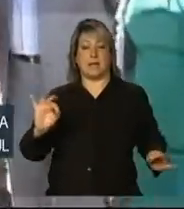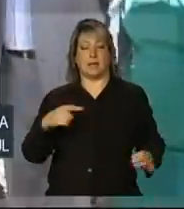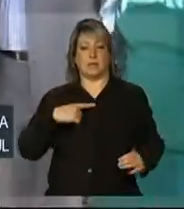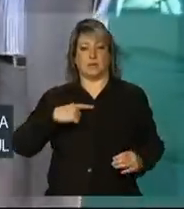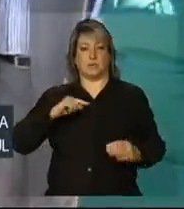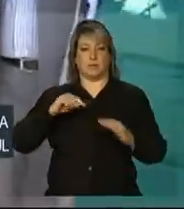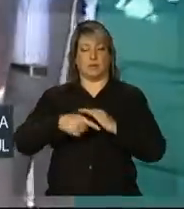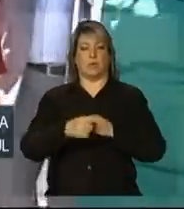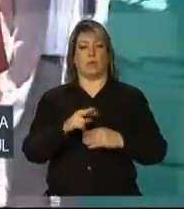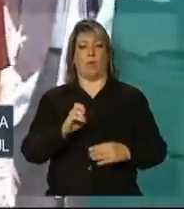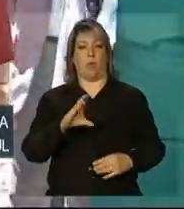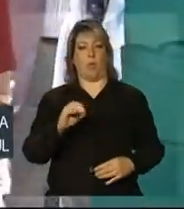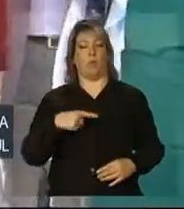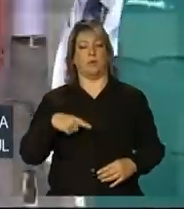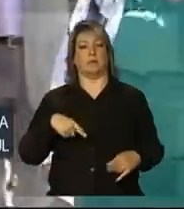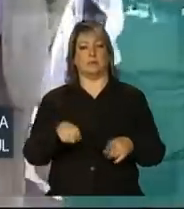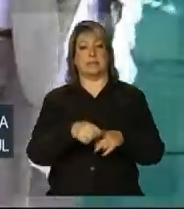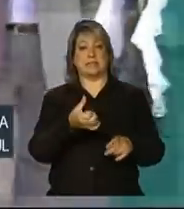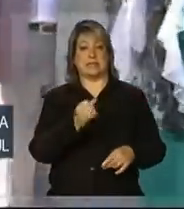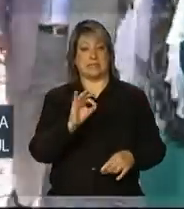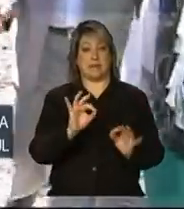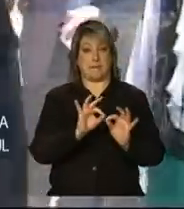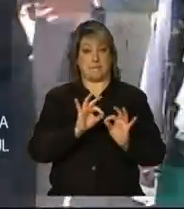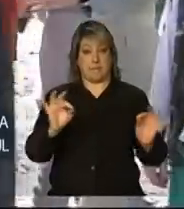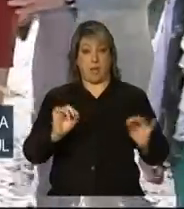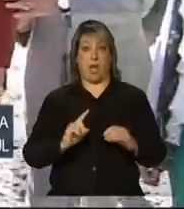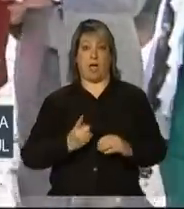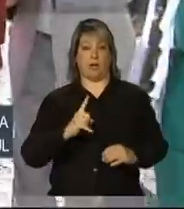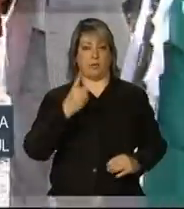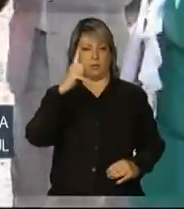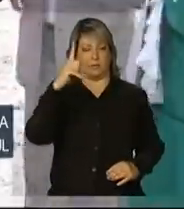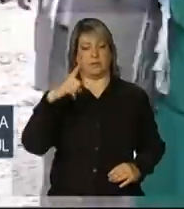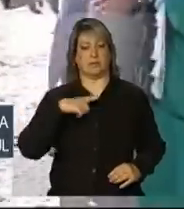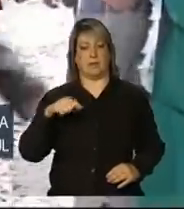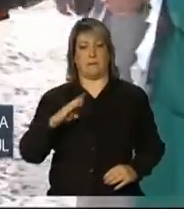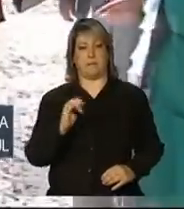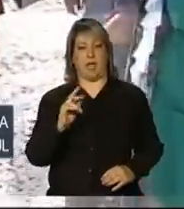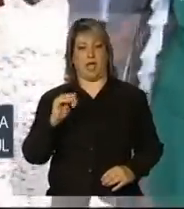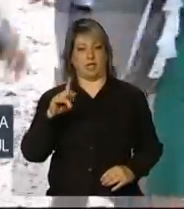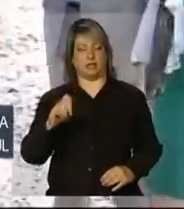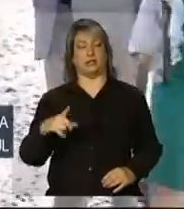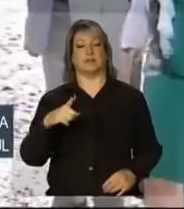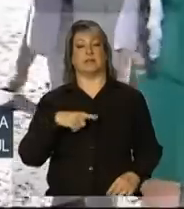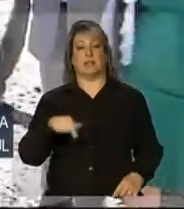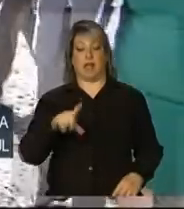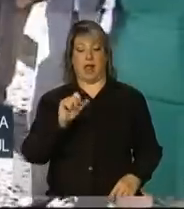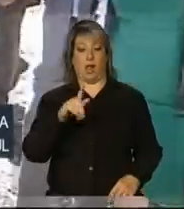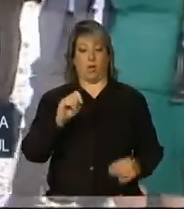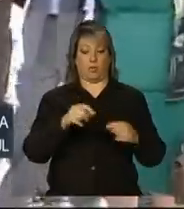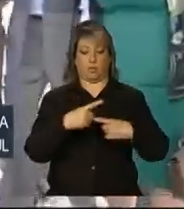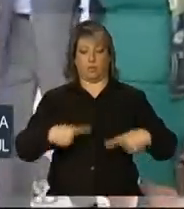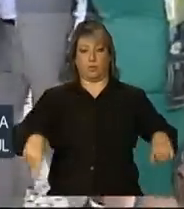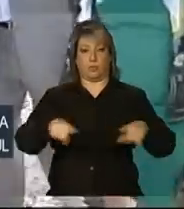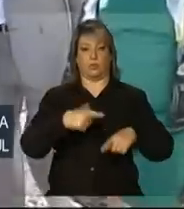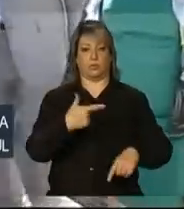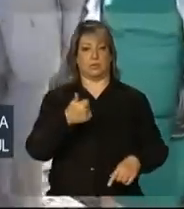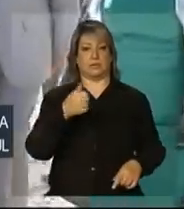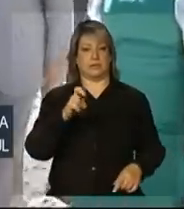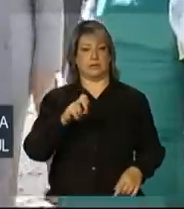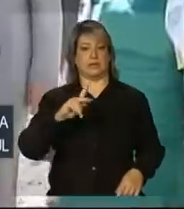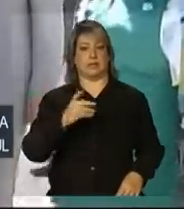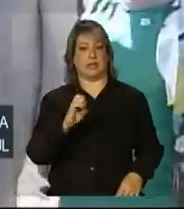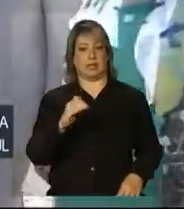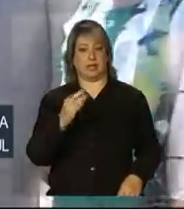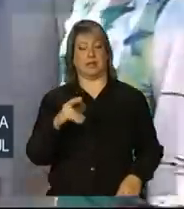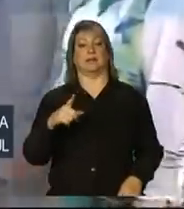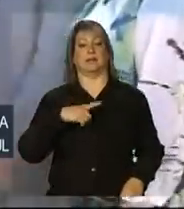comprimento e 60 metros de altura. O lago, em 215 hectares, terá 33